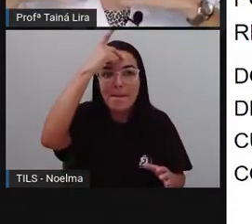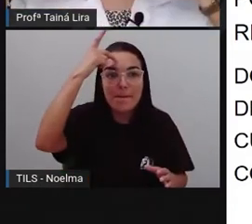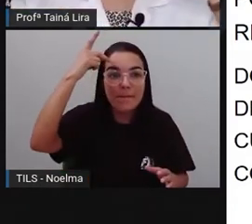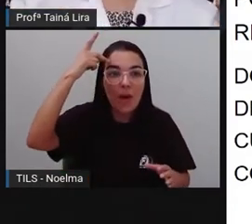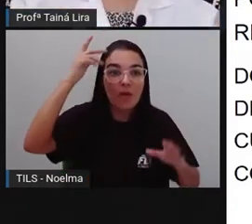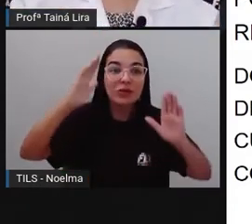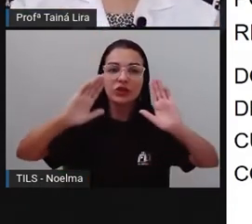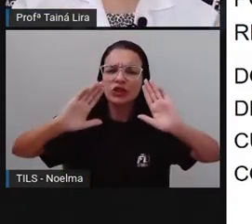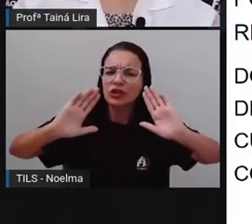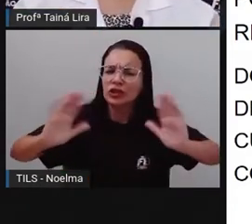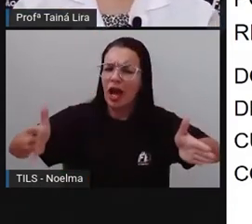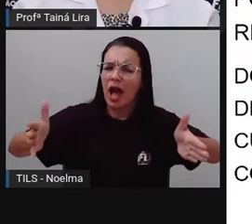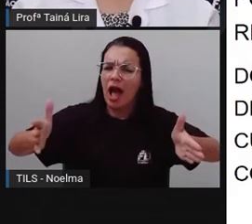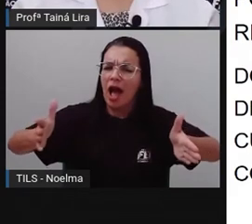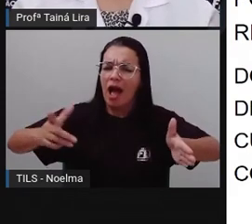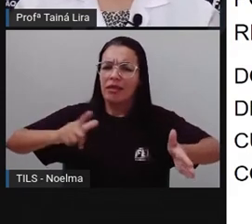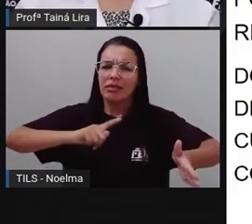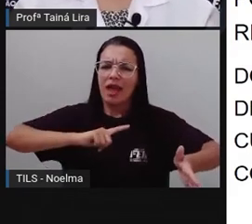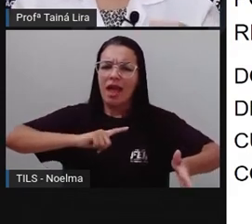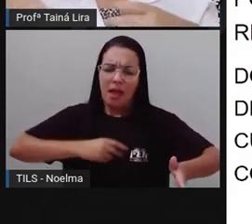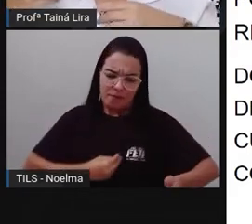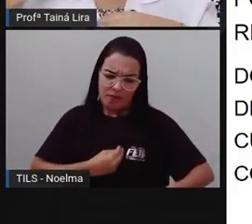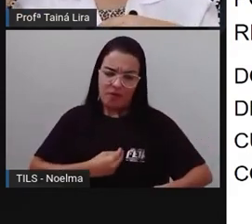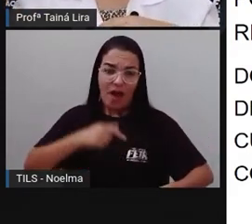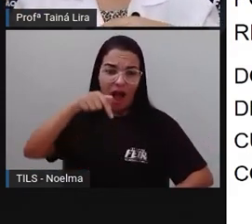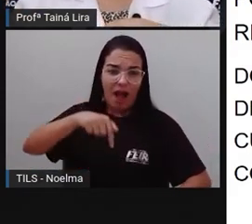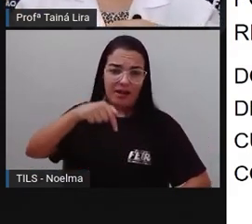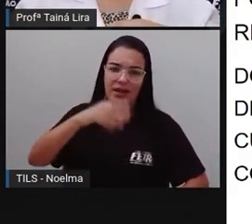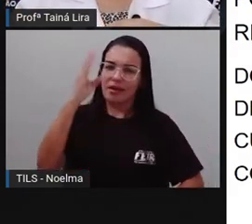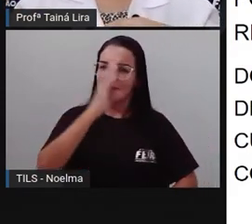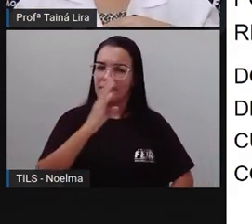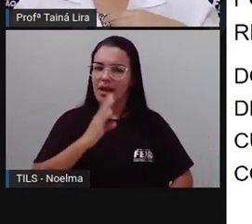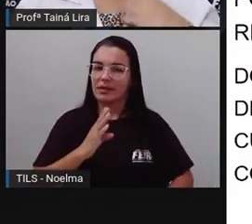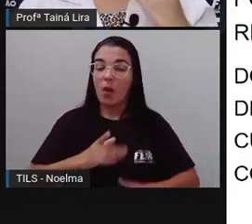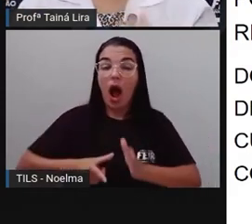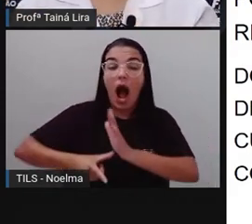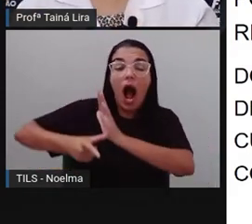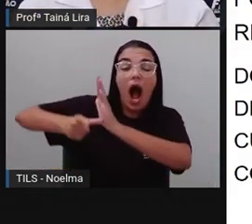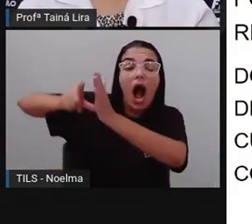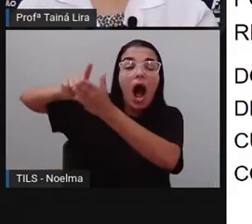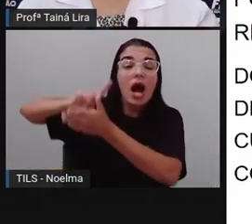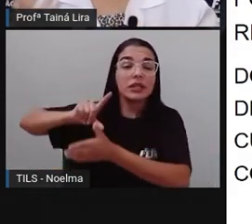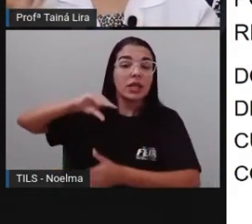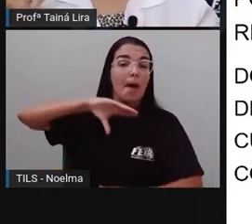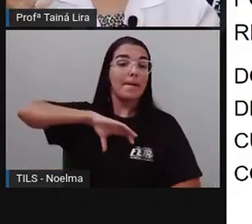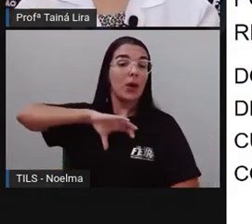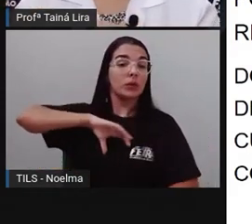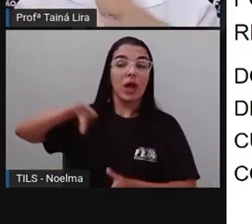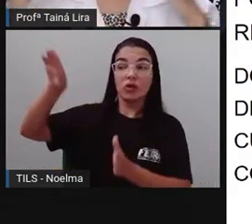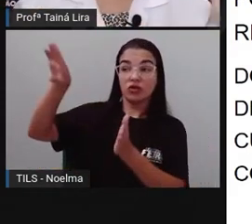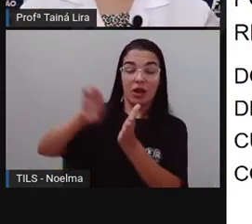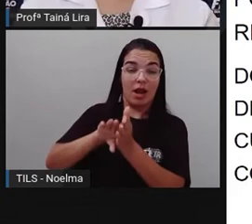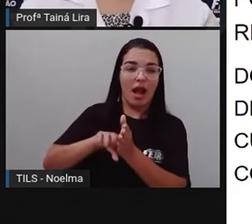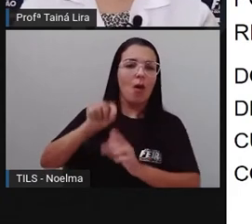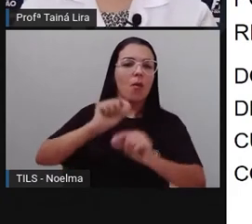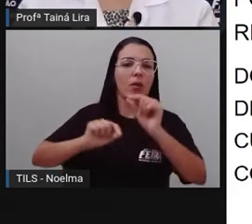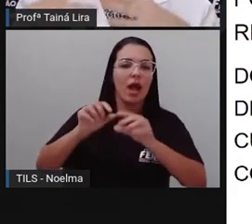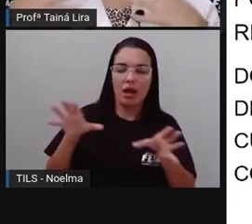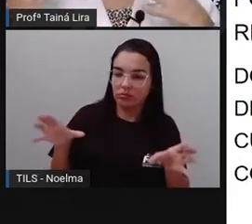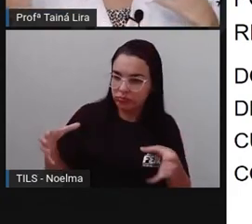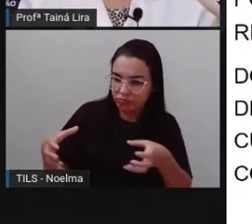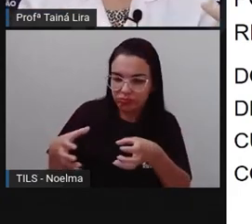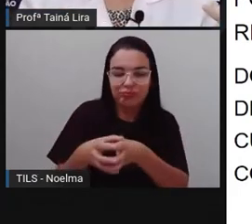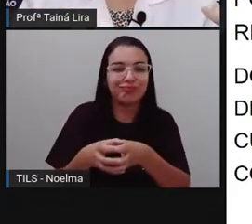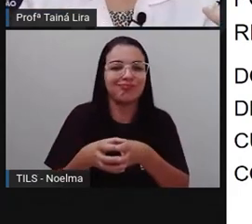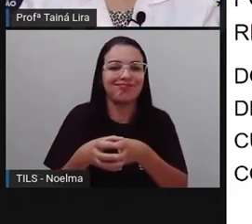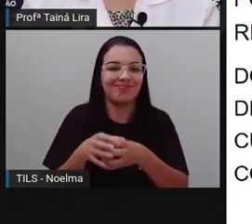importantíssimo, né? Na nossa formação cultural, tá? Na nossa cultura. Então, os